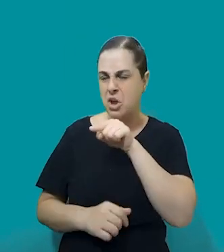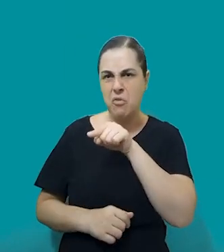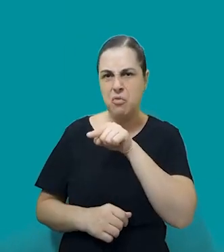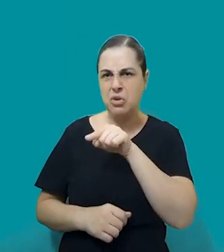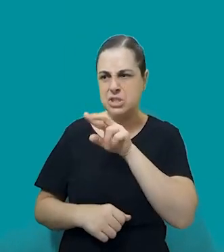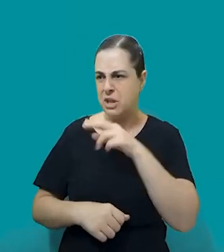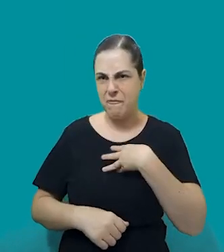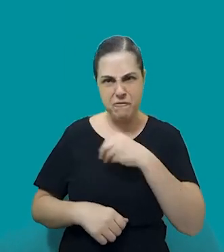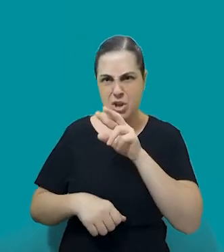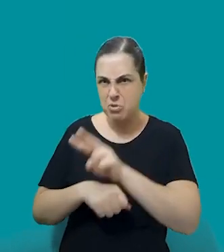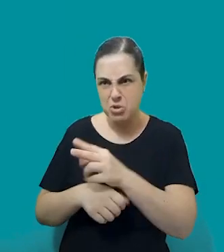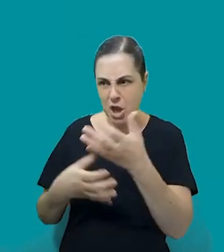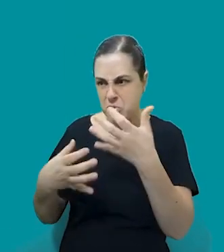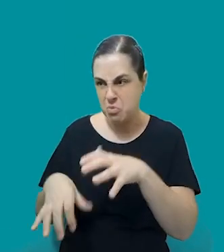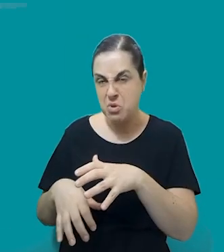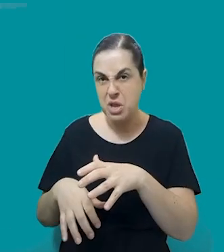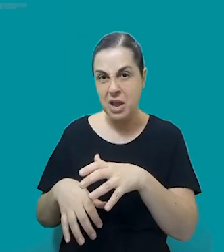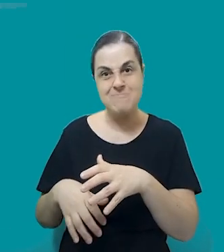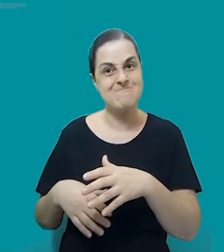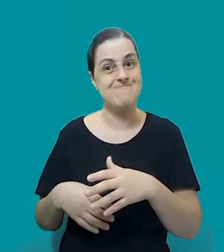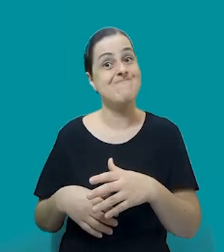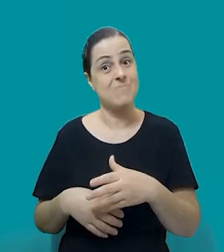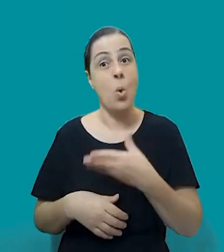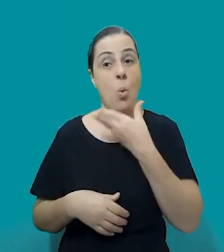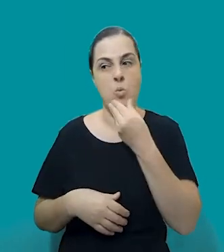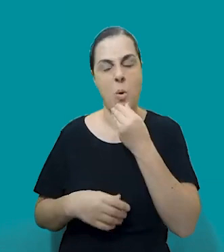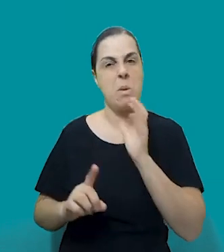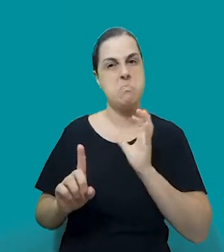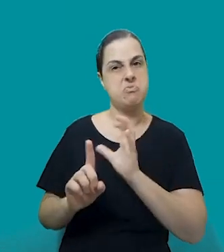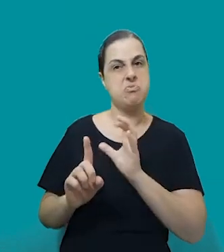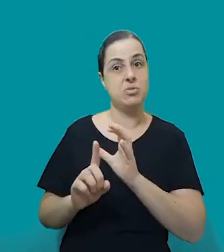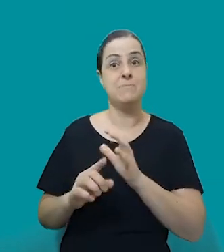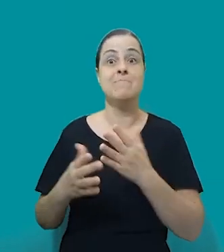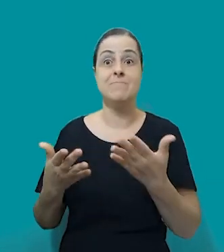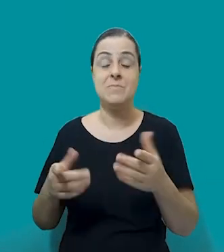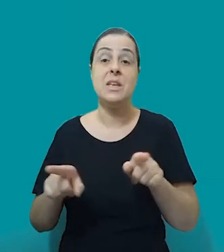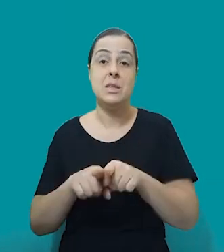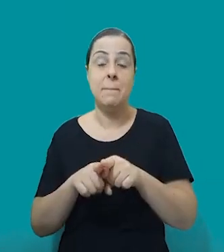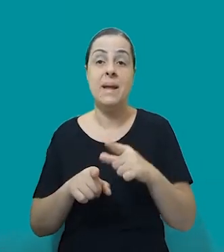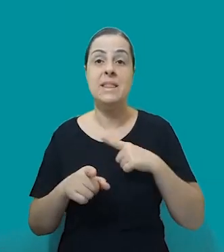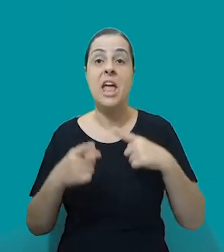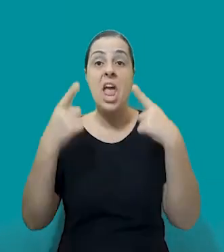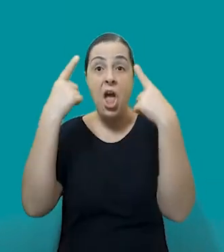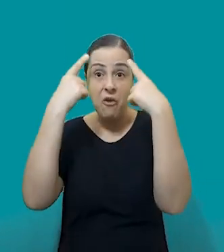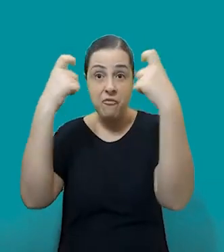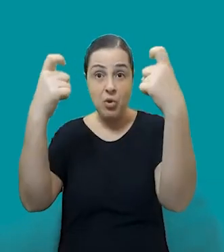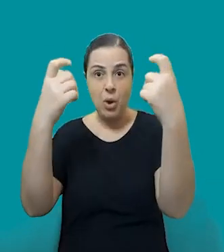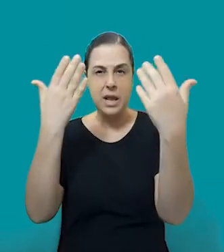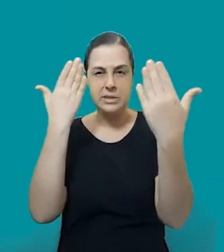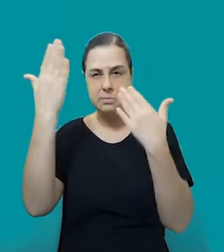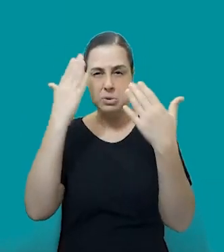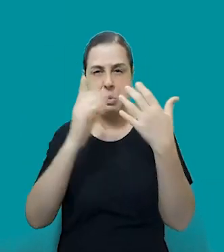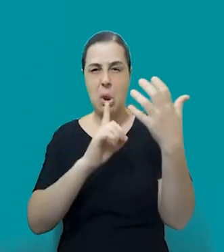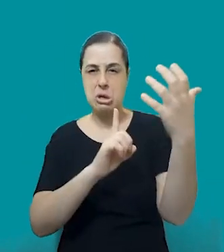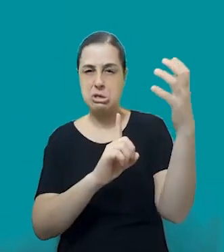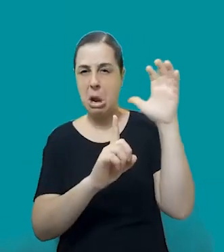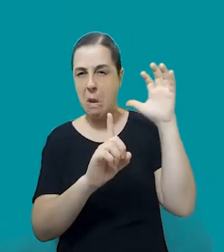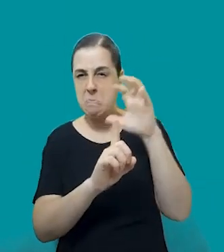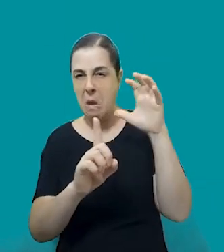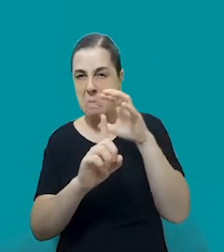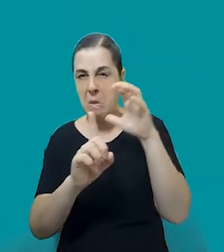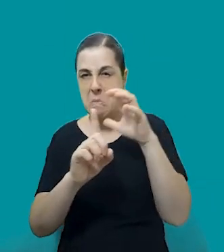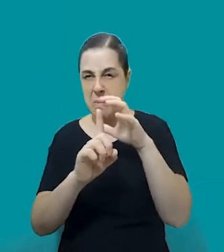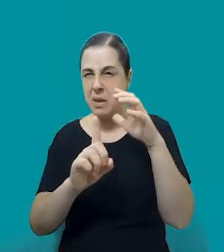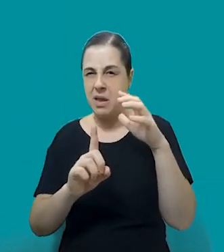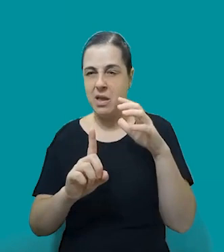violência psicológica, né? A violência psicológica, ela é muito recente, né? Como tipo penal, ainda